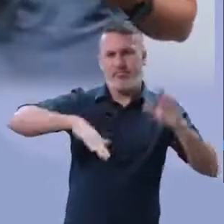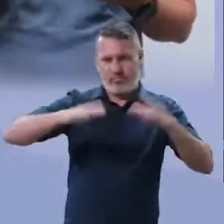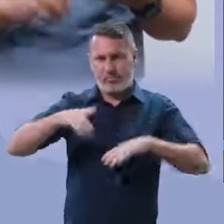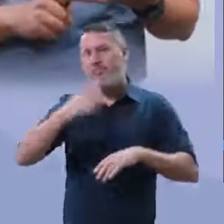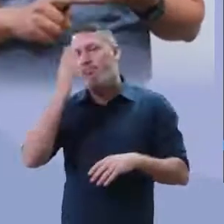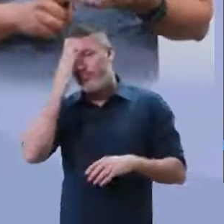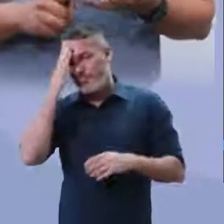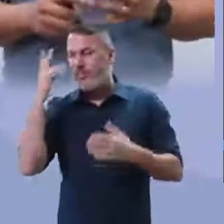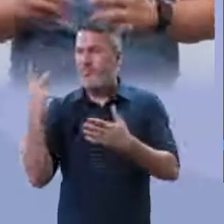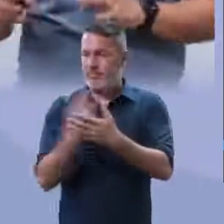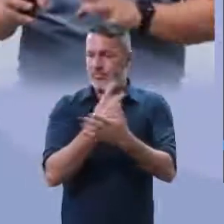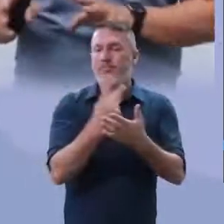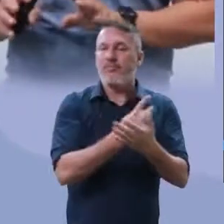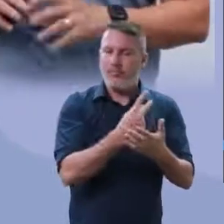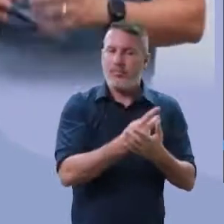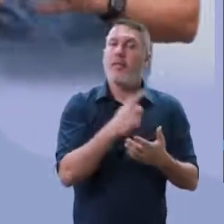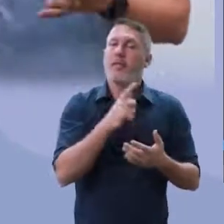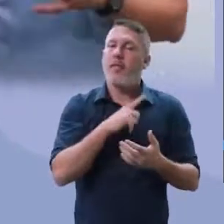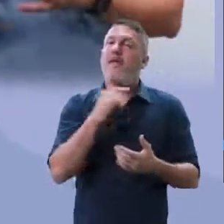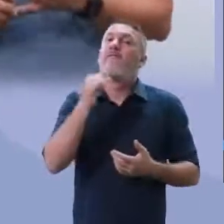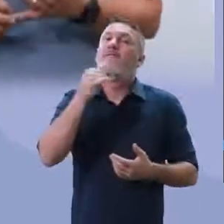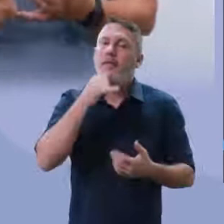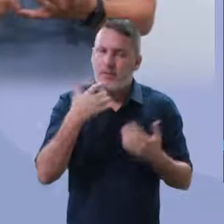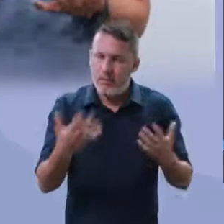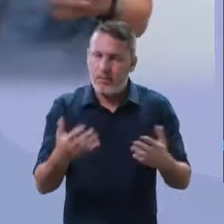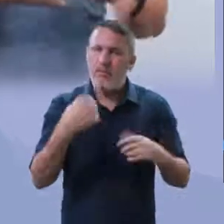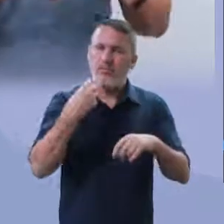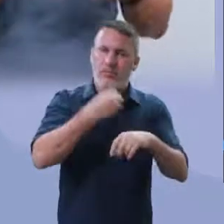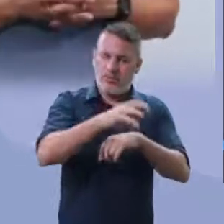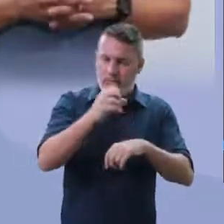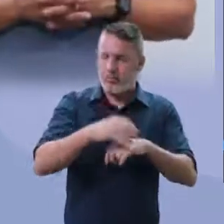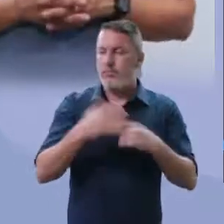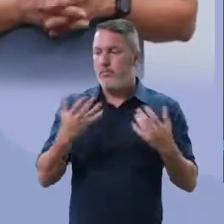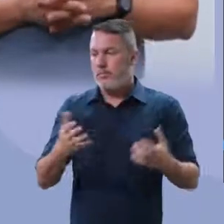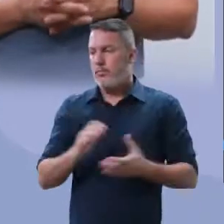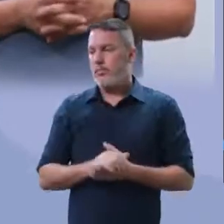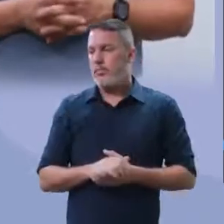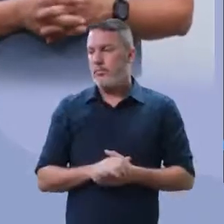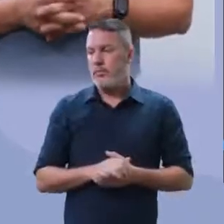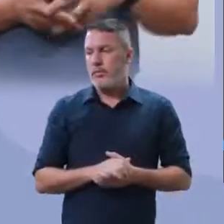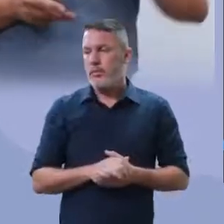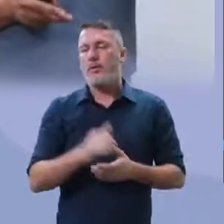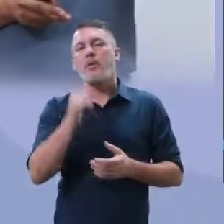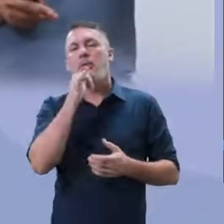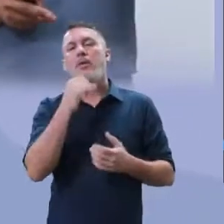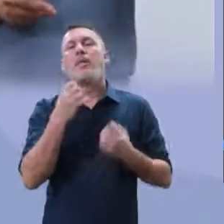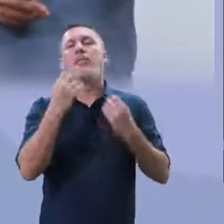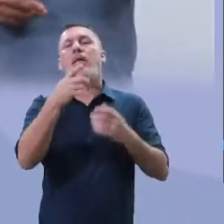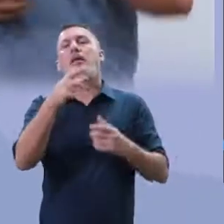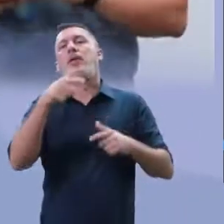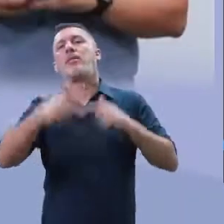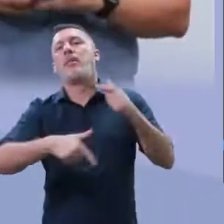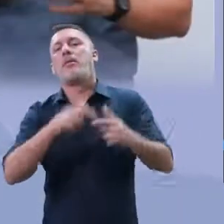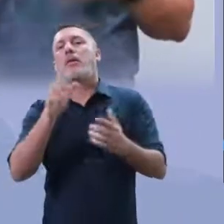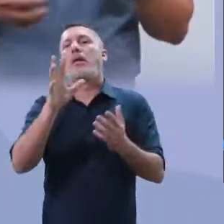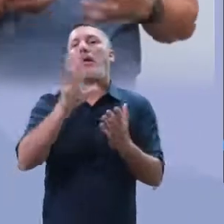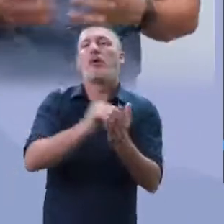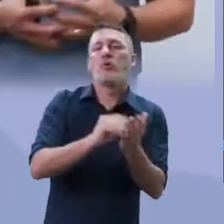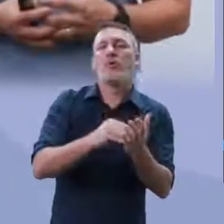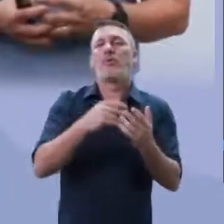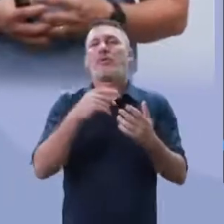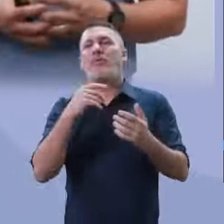para ver um vídeo que o professor citou lá no Classroom, no filme que ele passou. olha, vocês vão se destruir, vão fazer